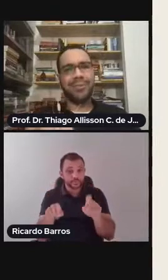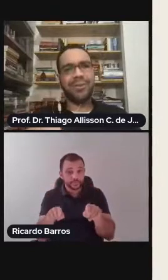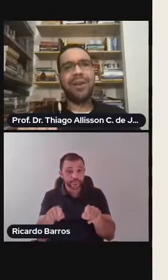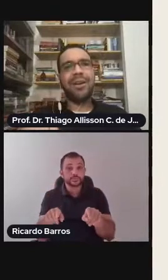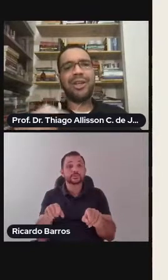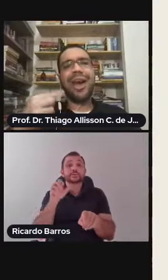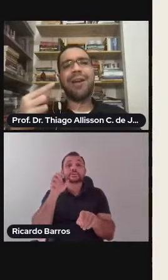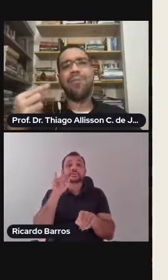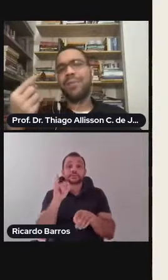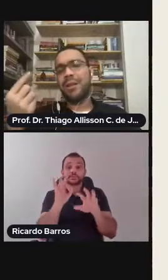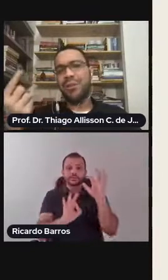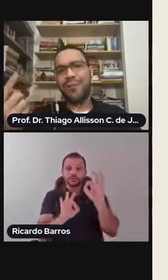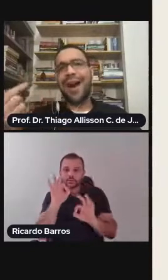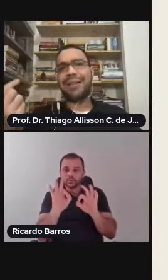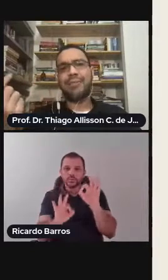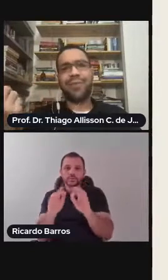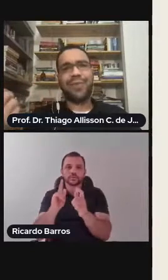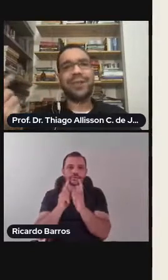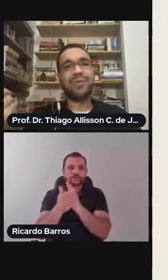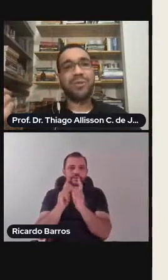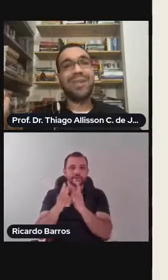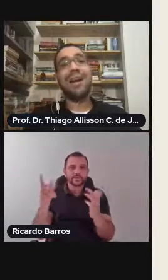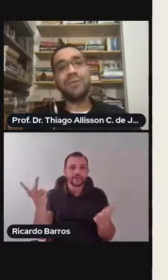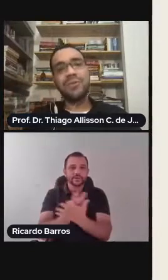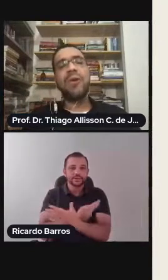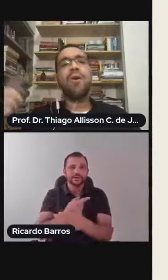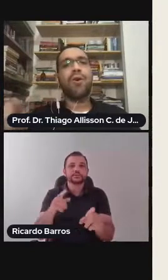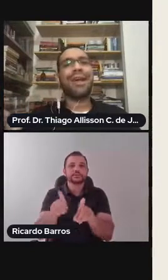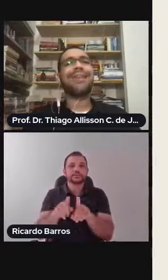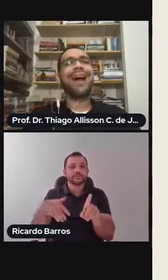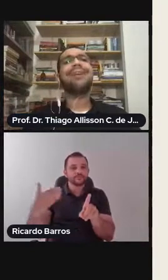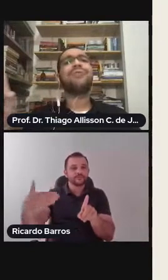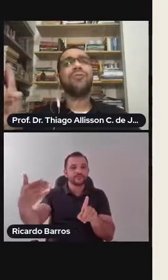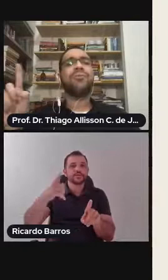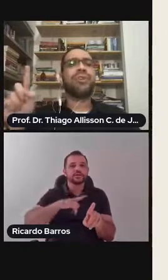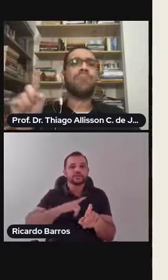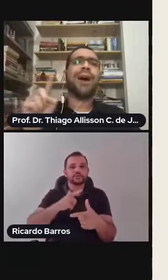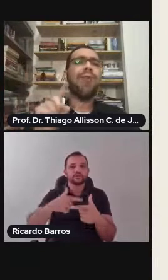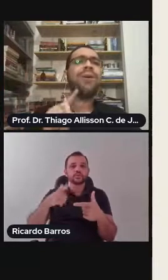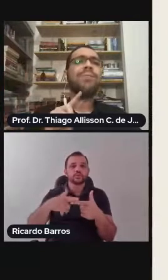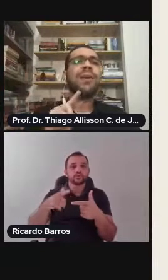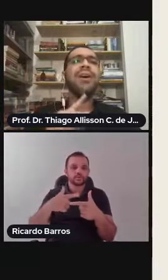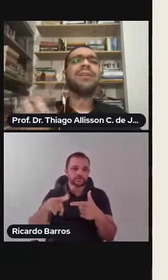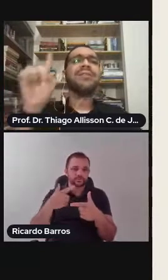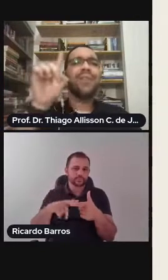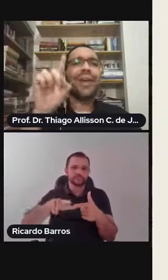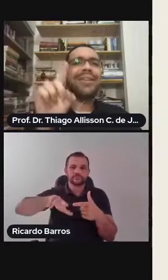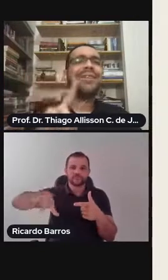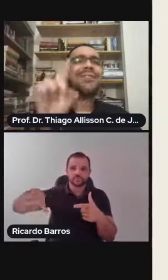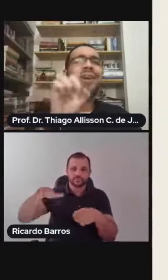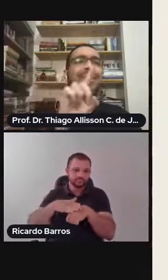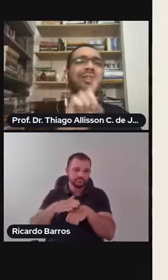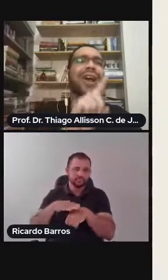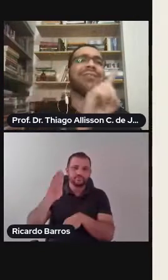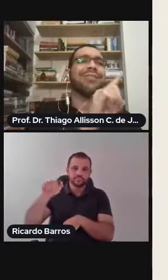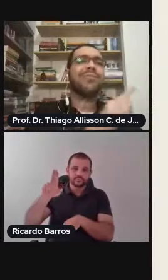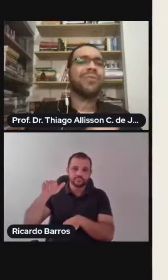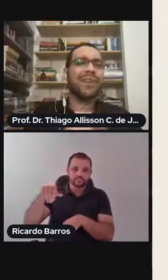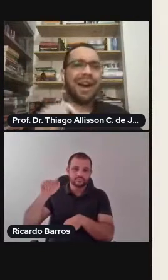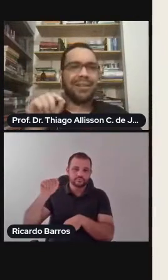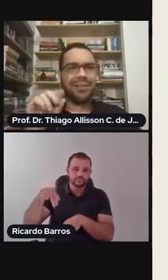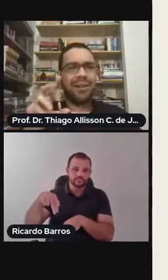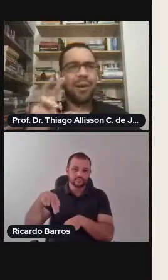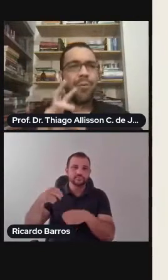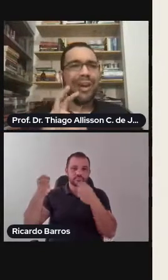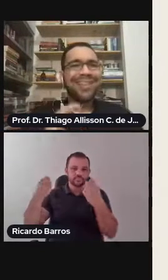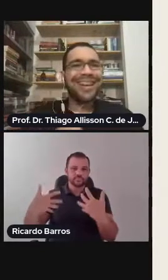gerenciados, geram, de fato, diversos danos colaterais, como diria um baú, que são verdadeiras tragédias